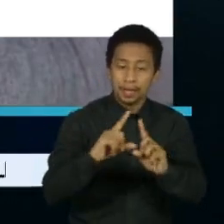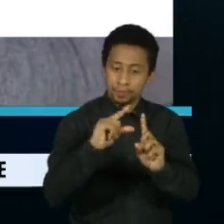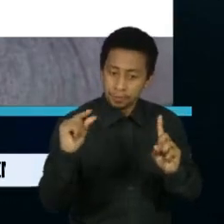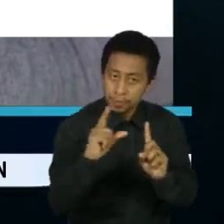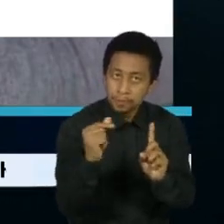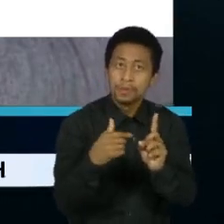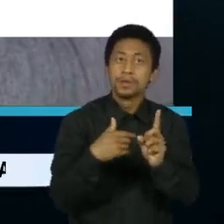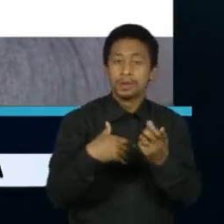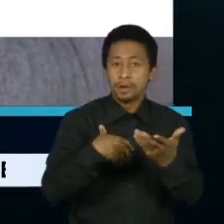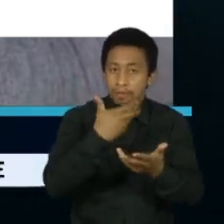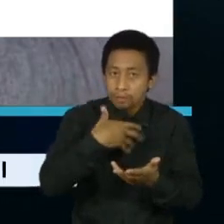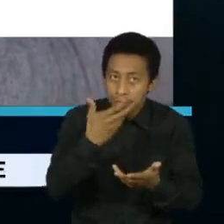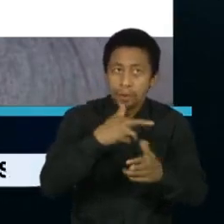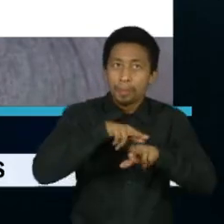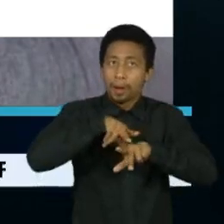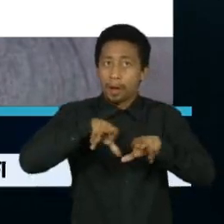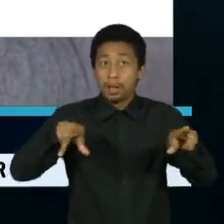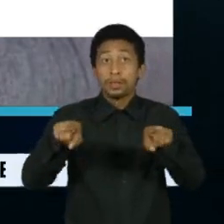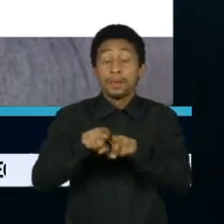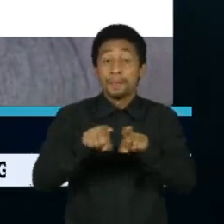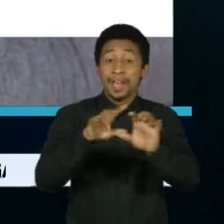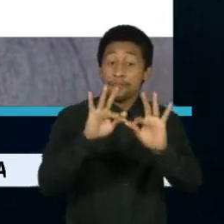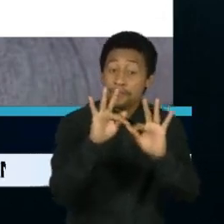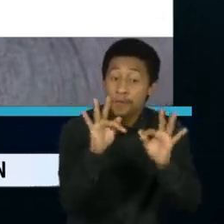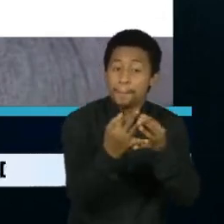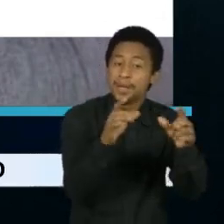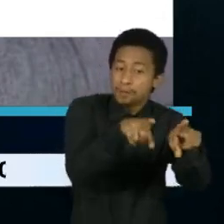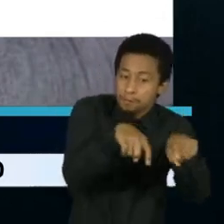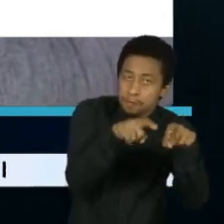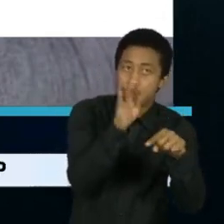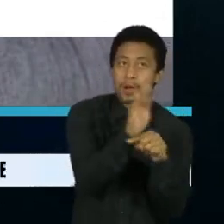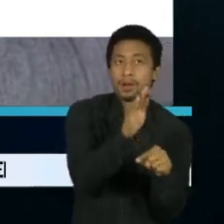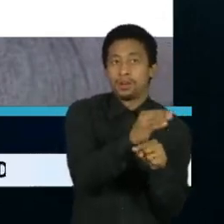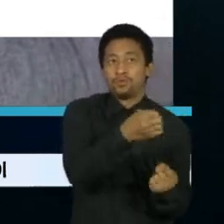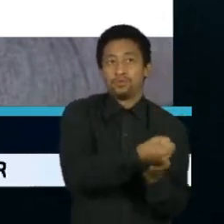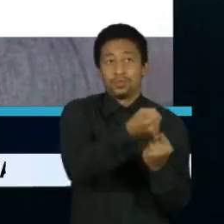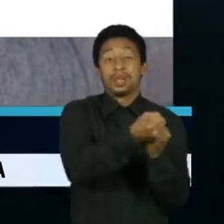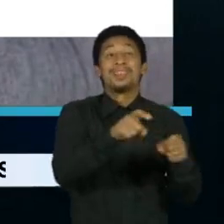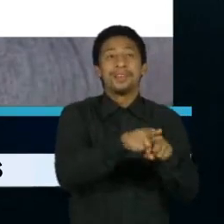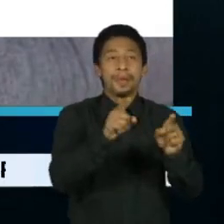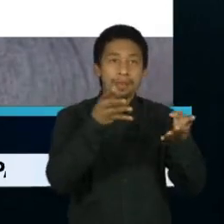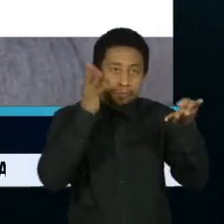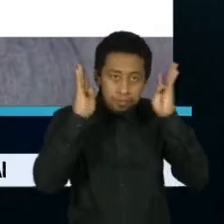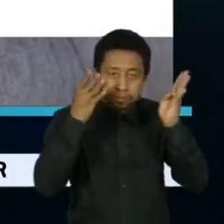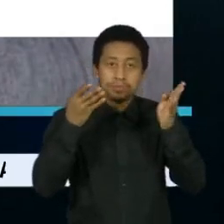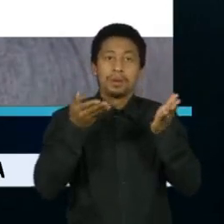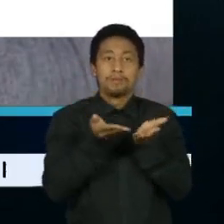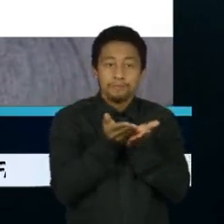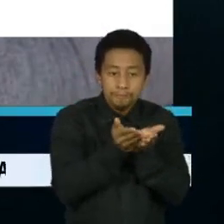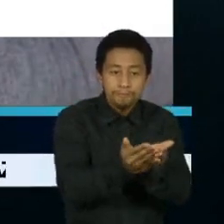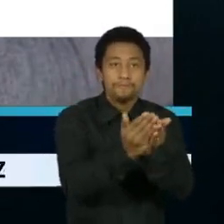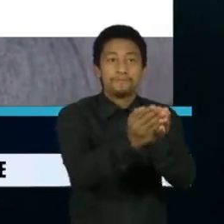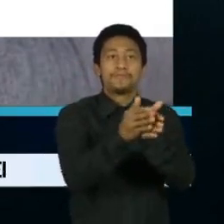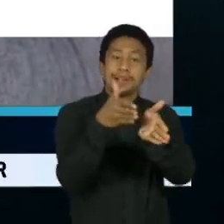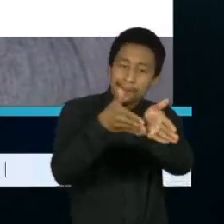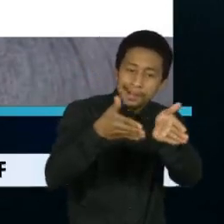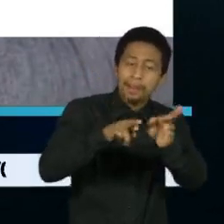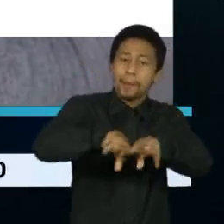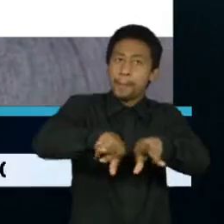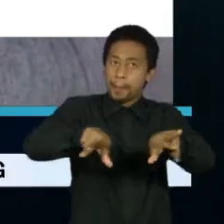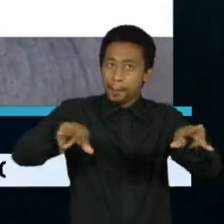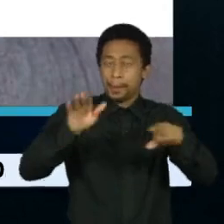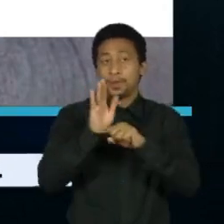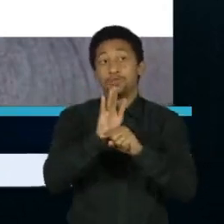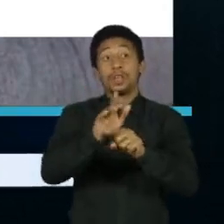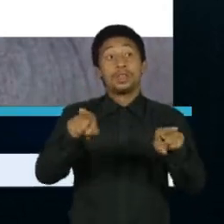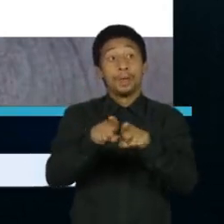fortalecer a agricultura familiar, buscar alternativas de transporte e aumentar a conectividade, que permite